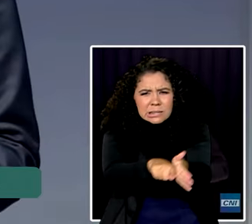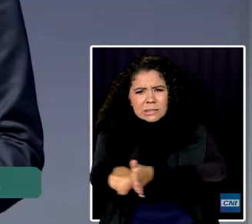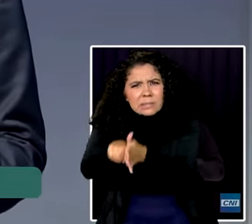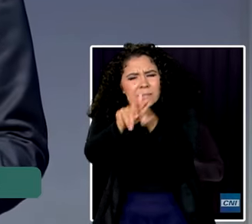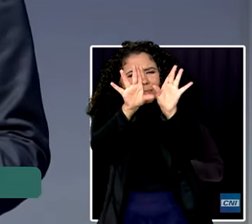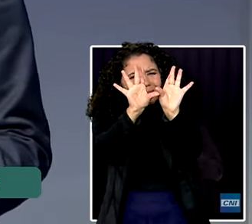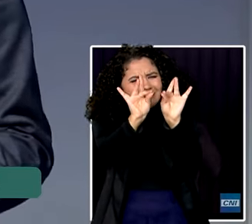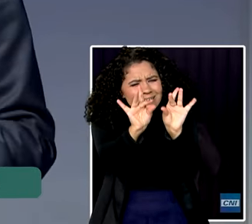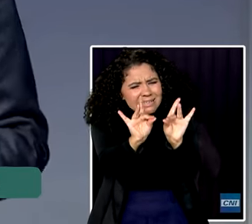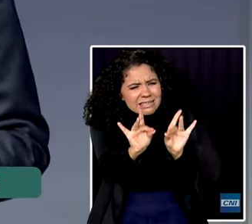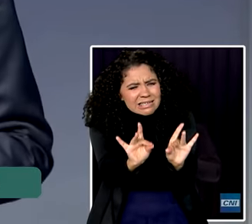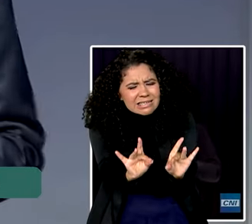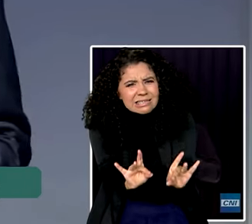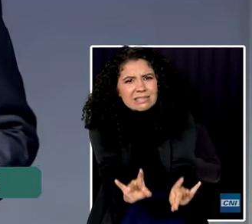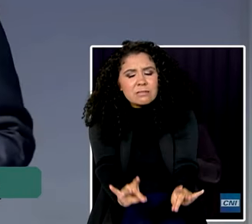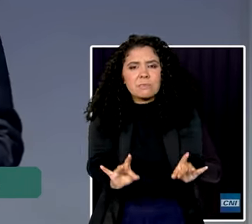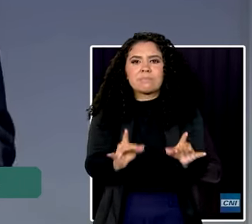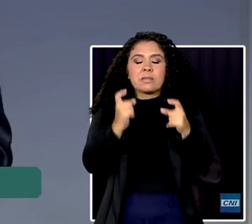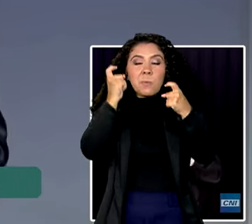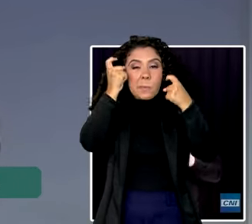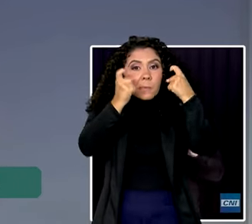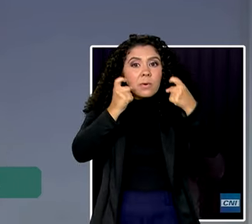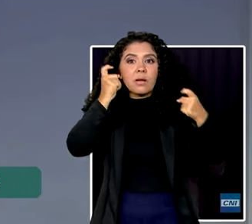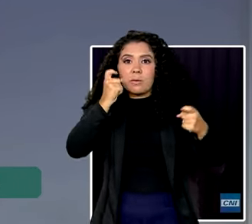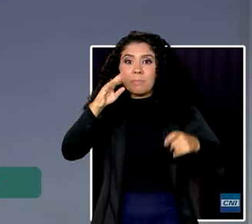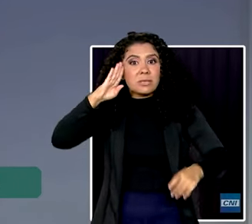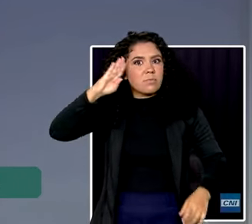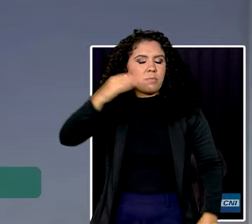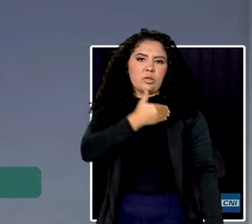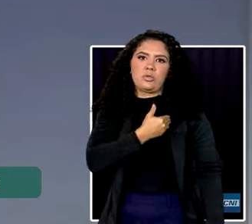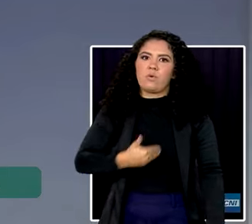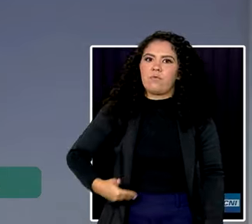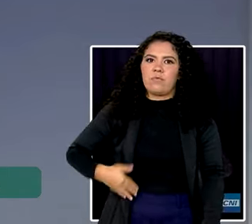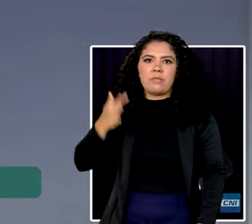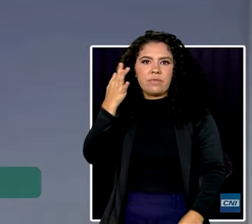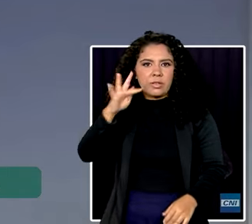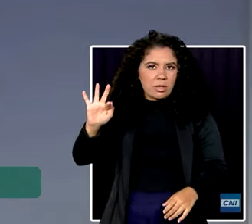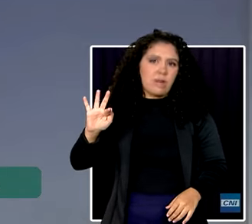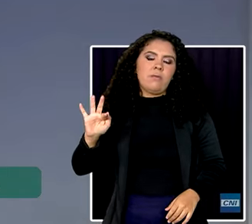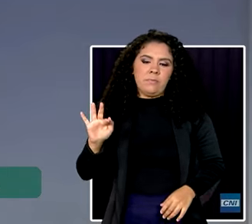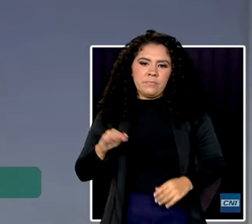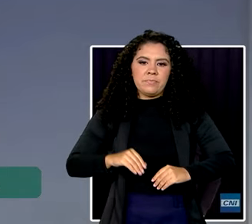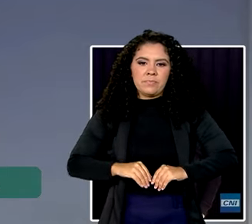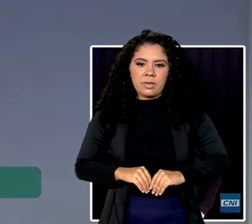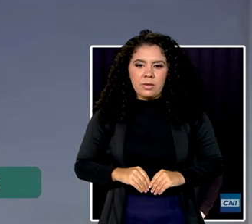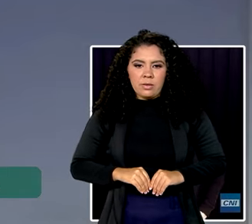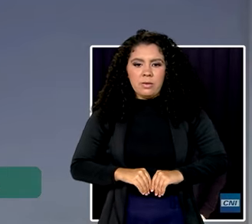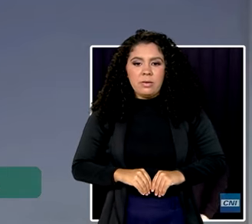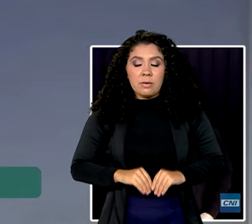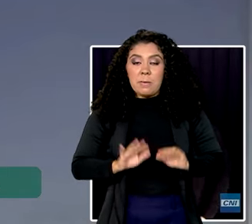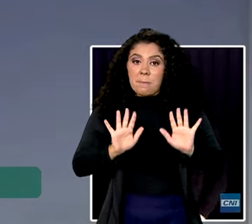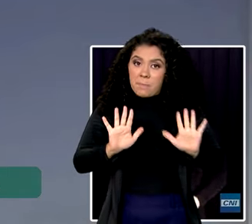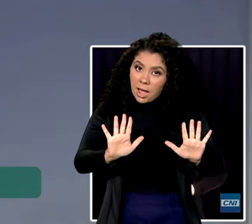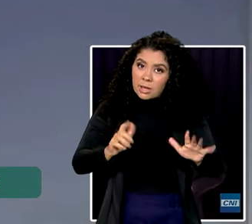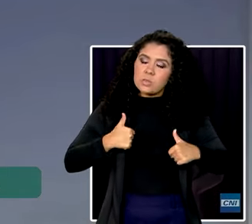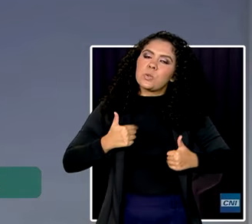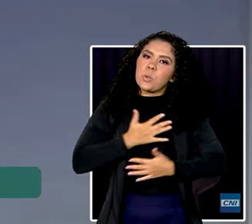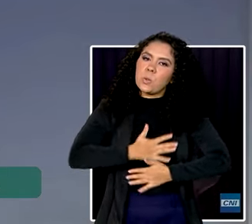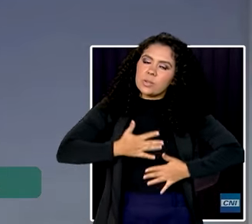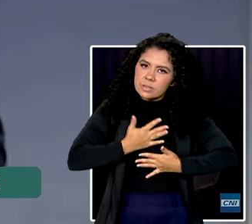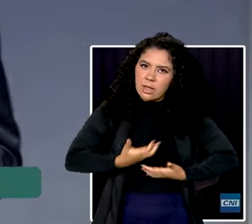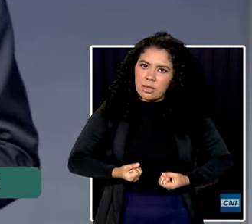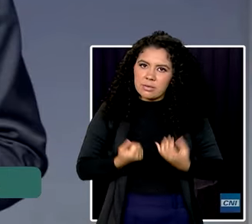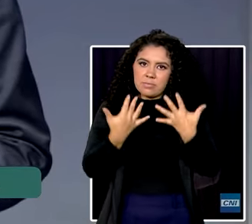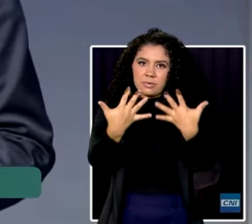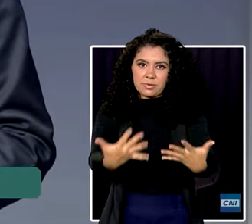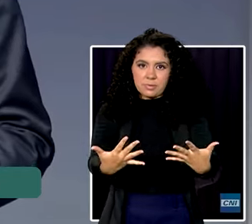preocupação, especialmente por parte do governo, por parte do Estado brasileiro. Mas eu quero dizer, as